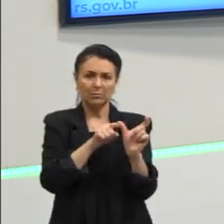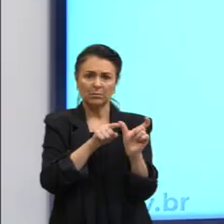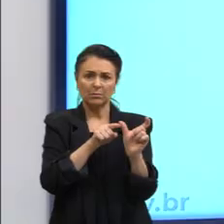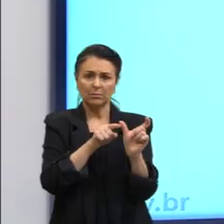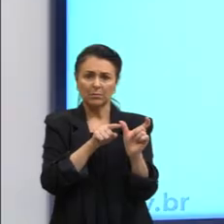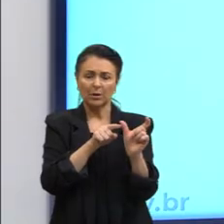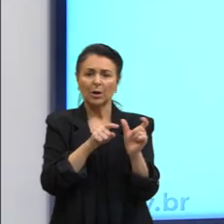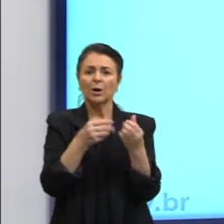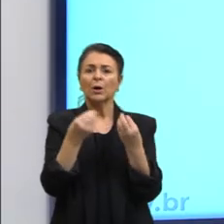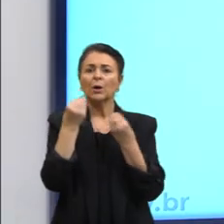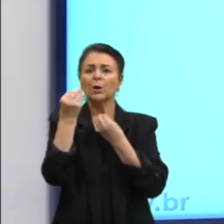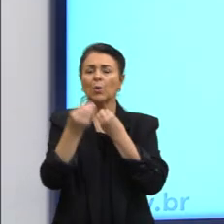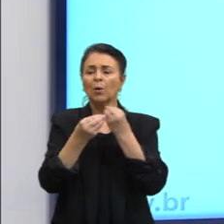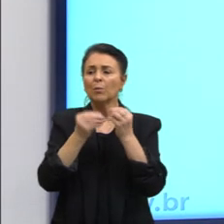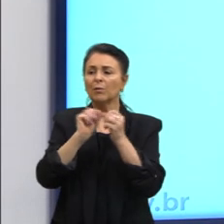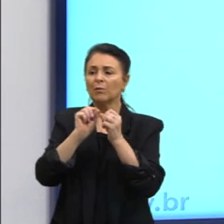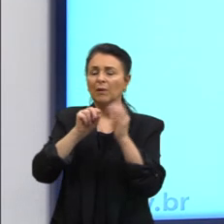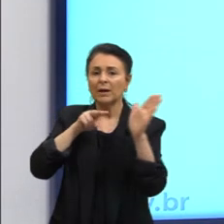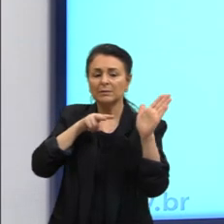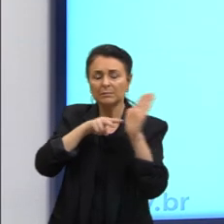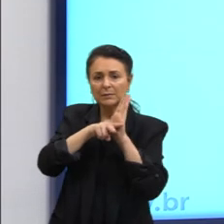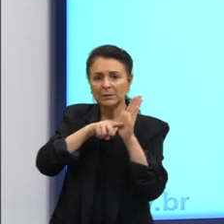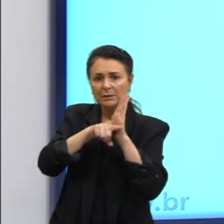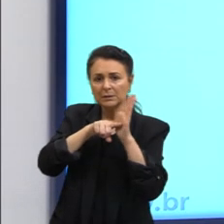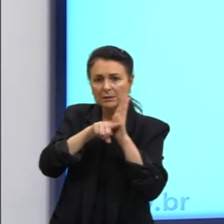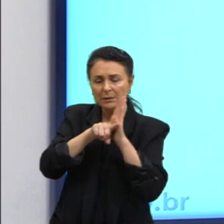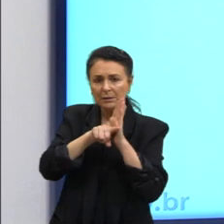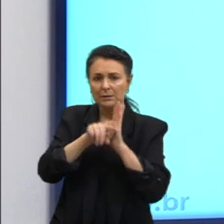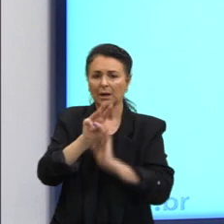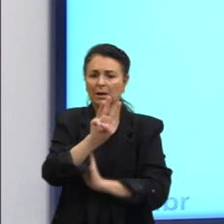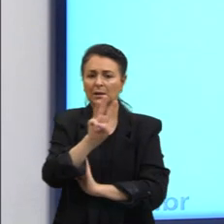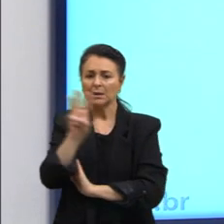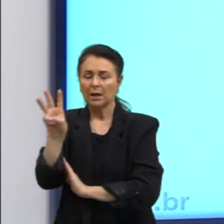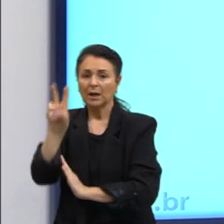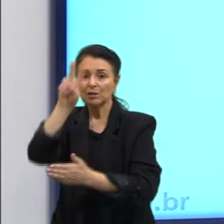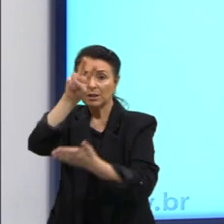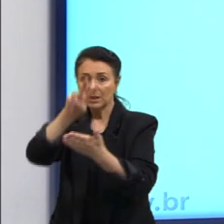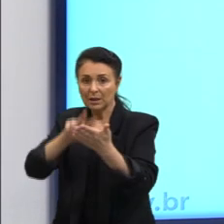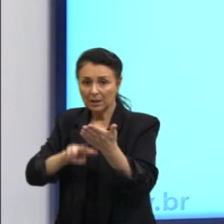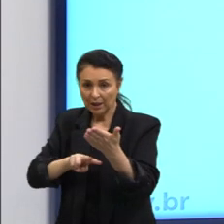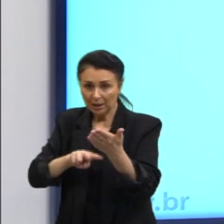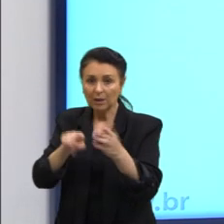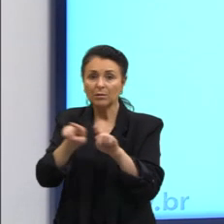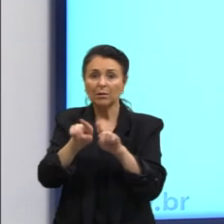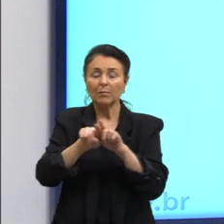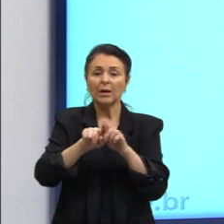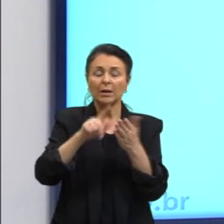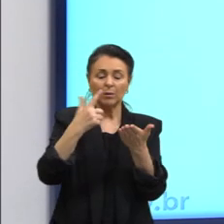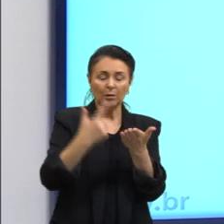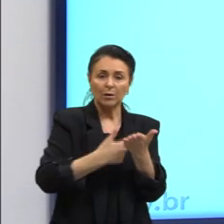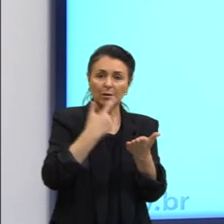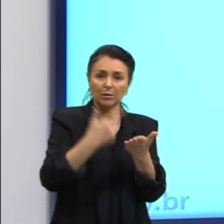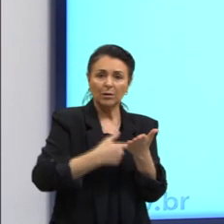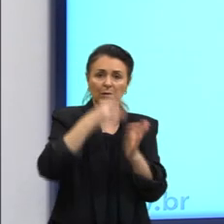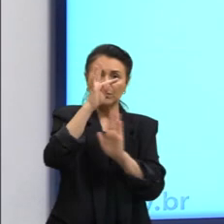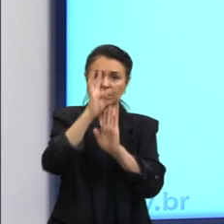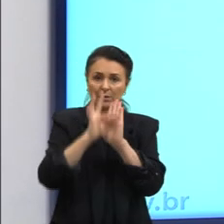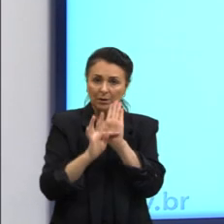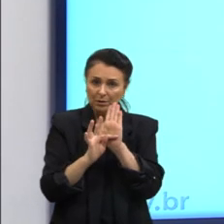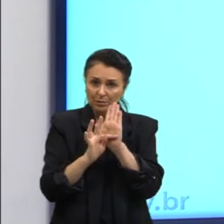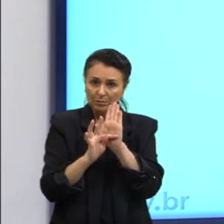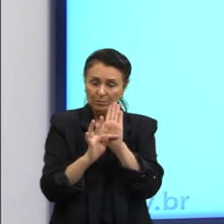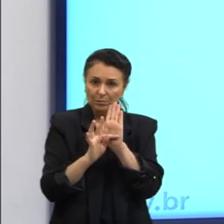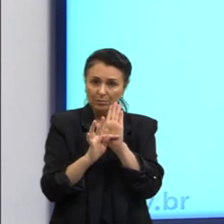comentei Com vocês Pesquisem Pesquisem Sites Leiam livros Leiam textos